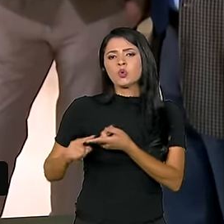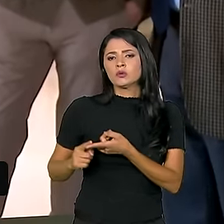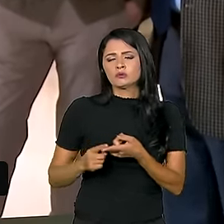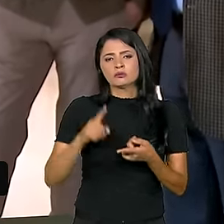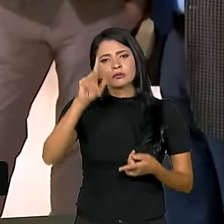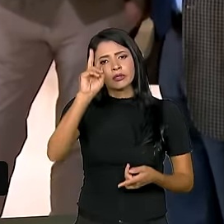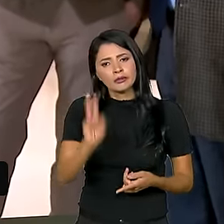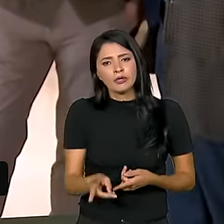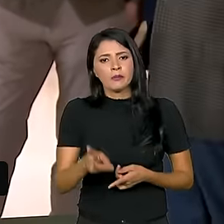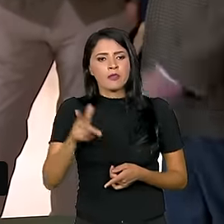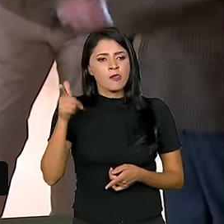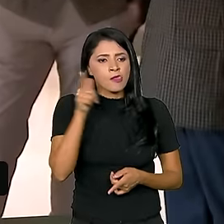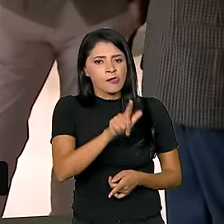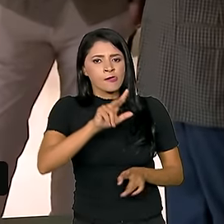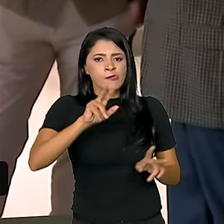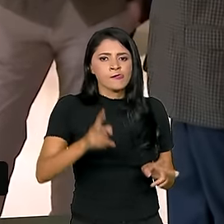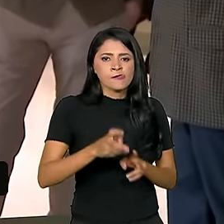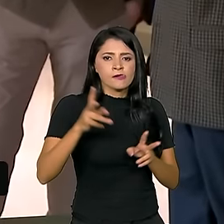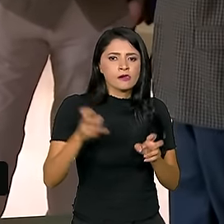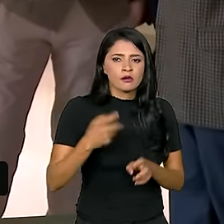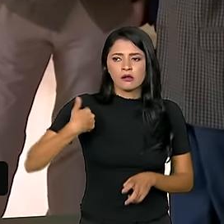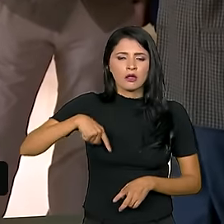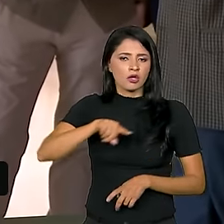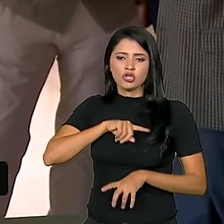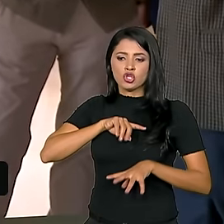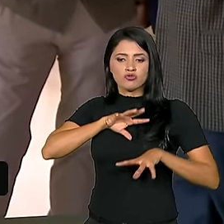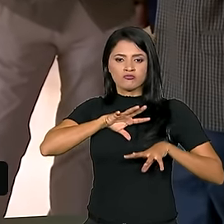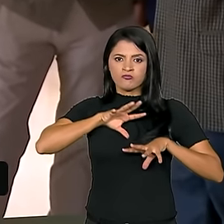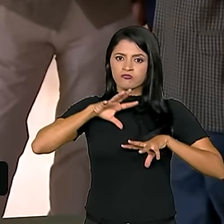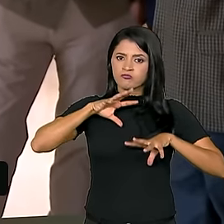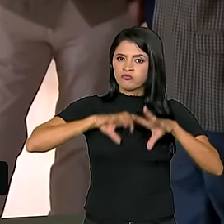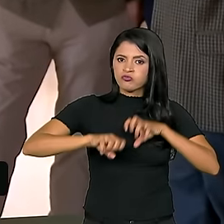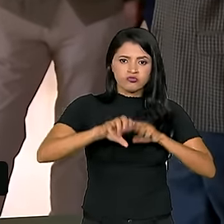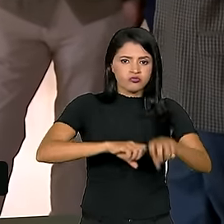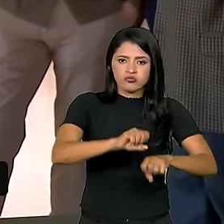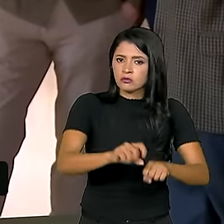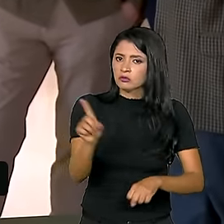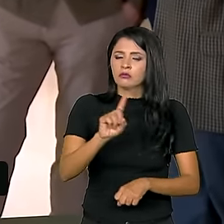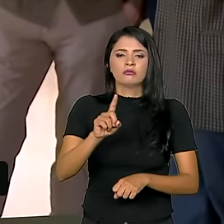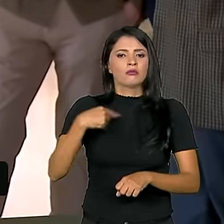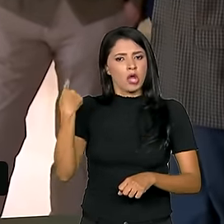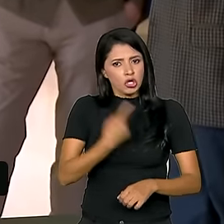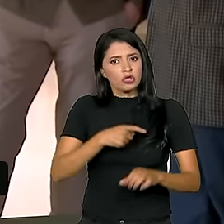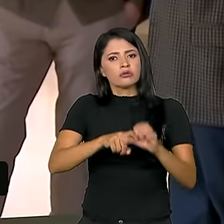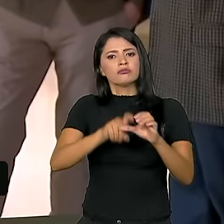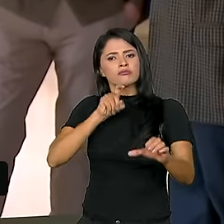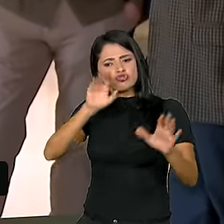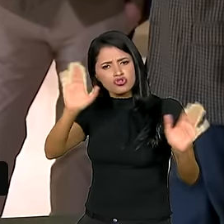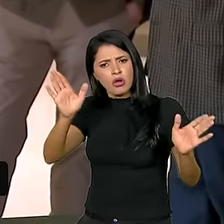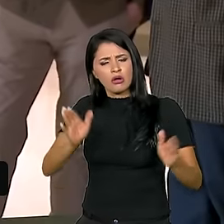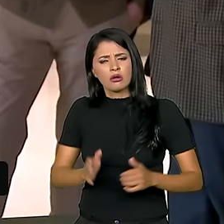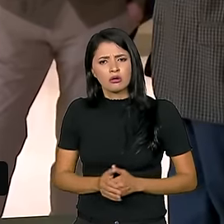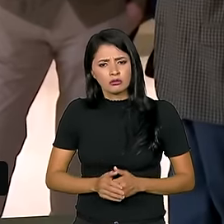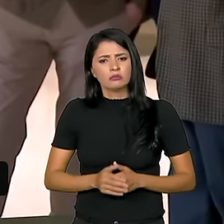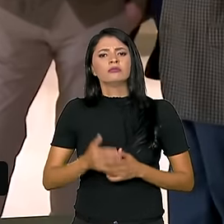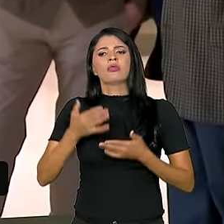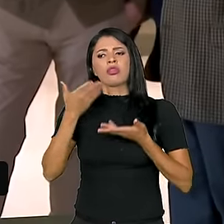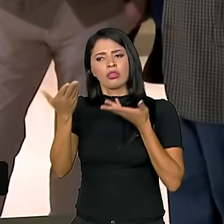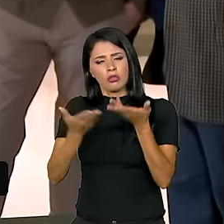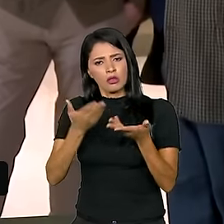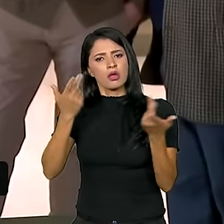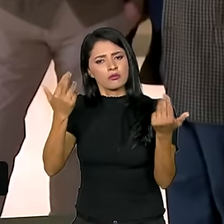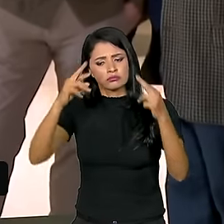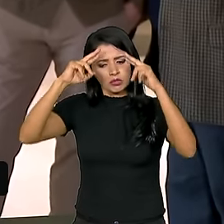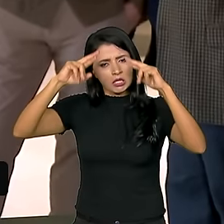sabe? É sempre ganhar mais. E nós não somos mais colonizados. Nós somos independentes. E nós queremos ser tratados apenas